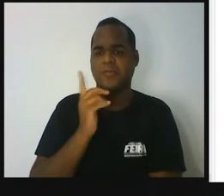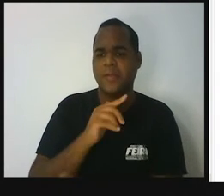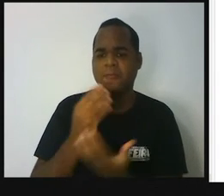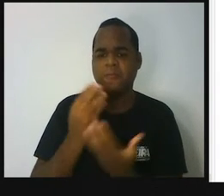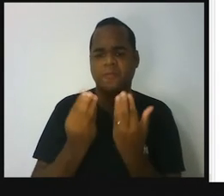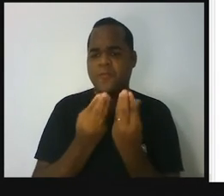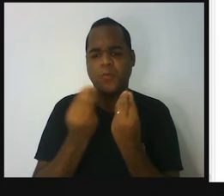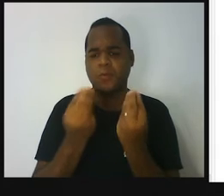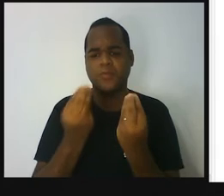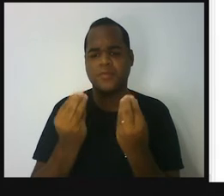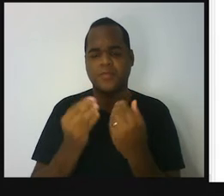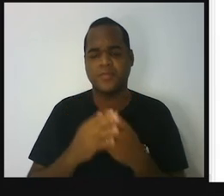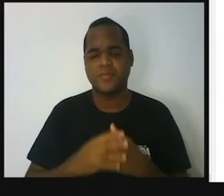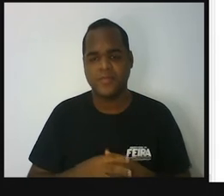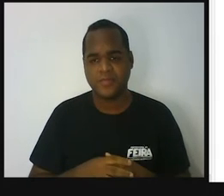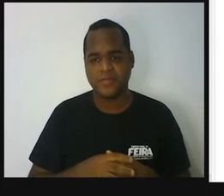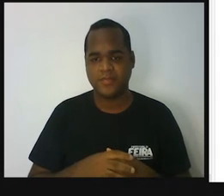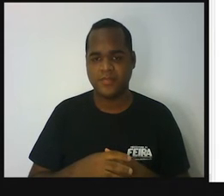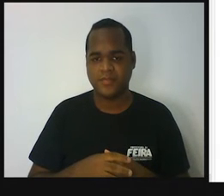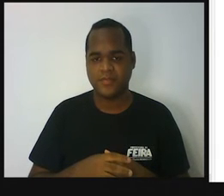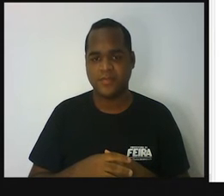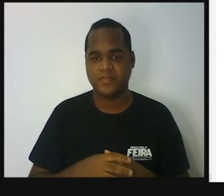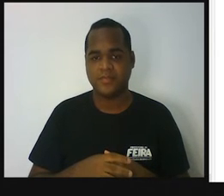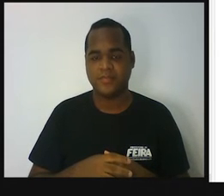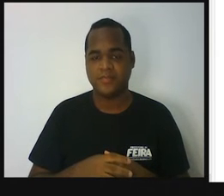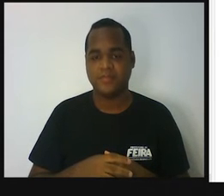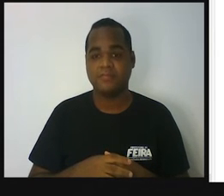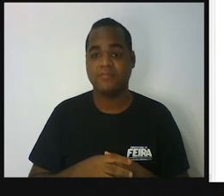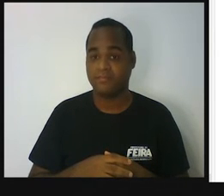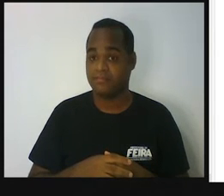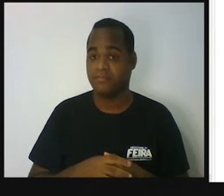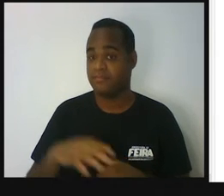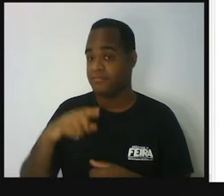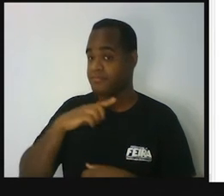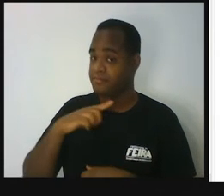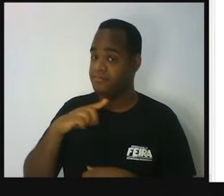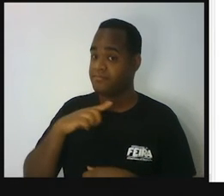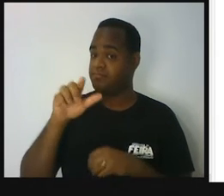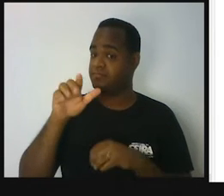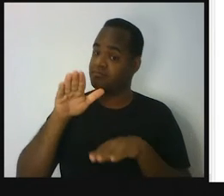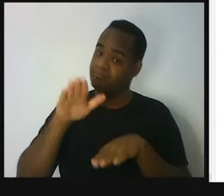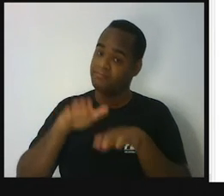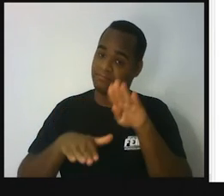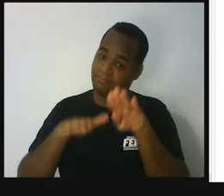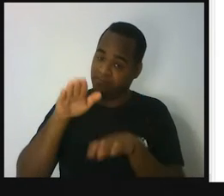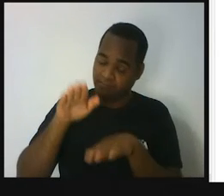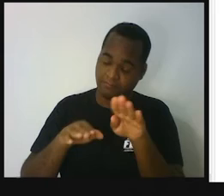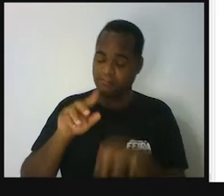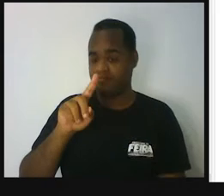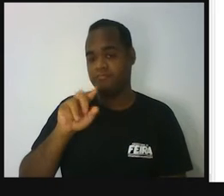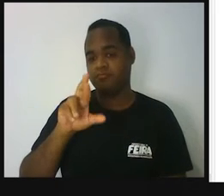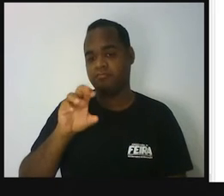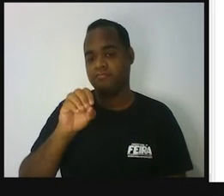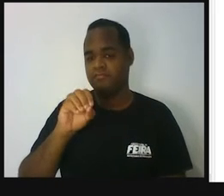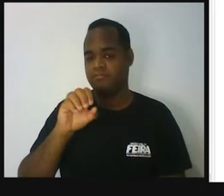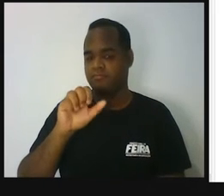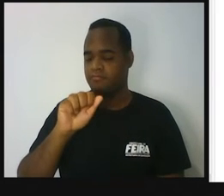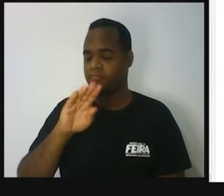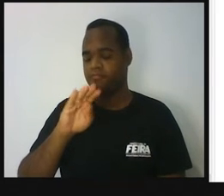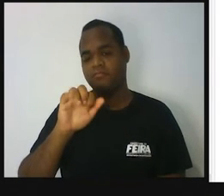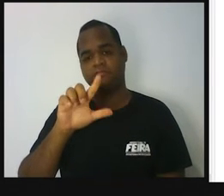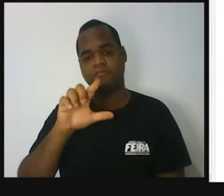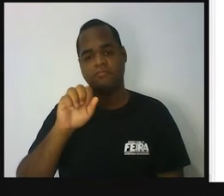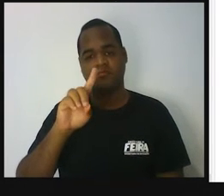nessa notícia diz que a possibilidade, a probabilidade, desculpa, a probabilidade de nascimento de múltiplos,